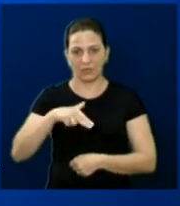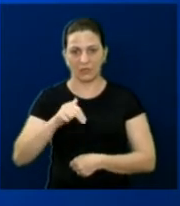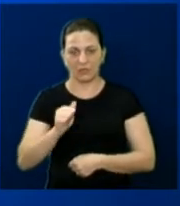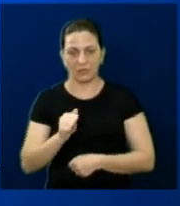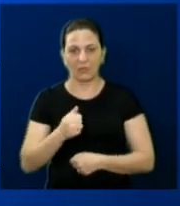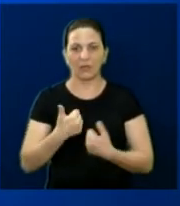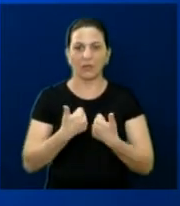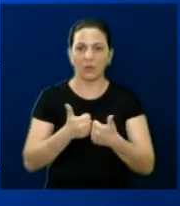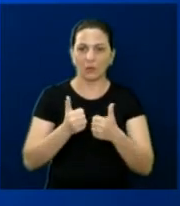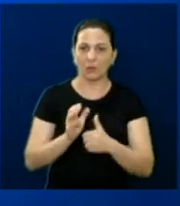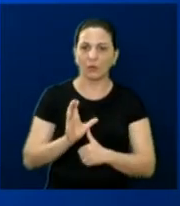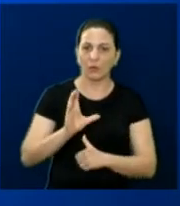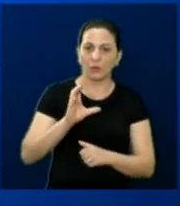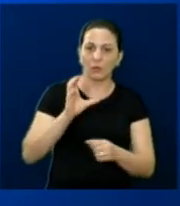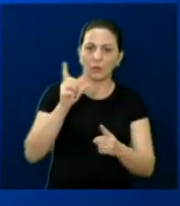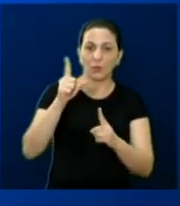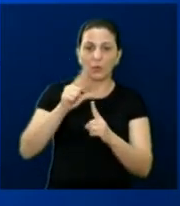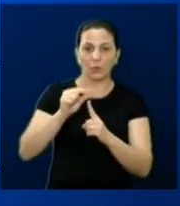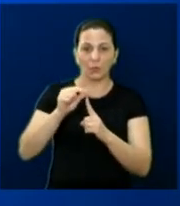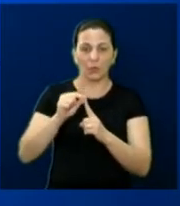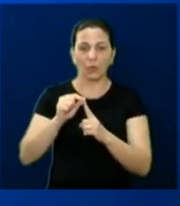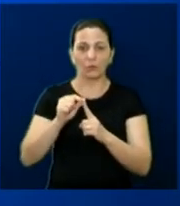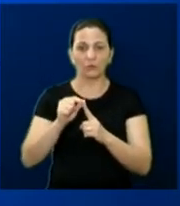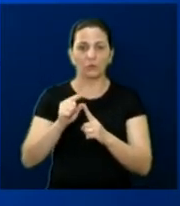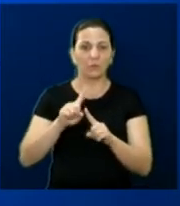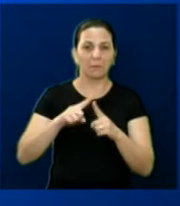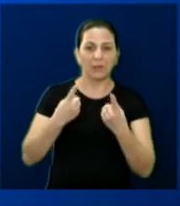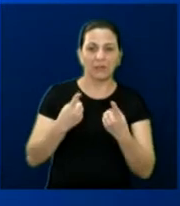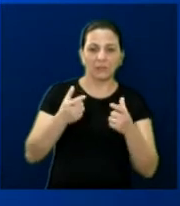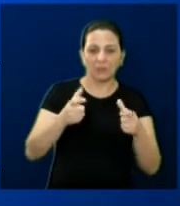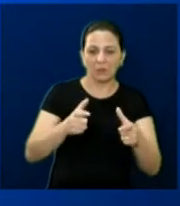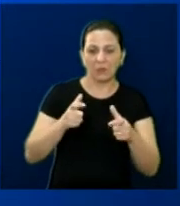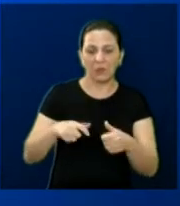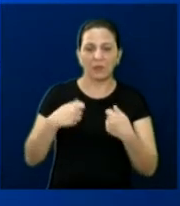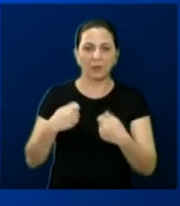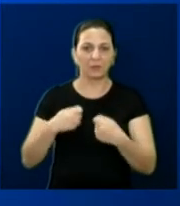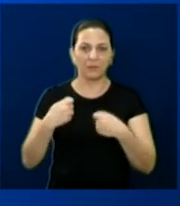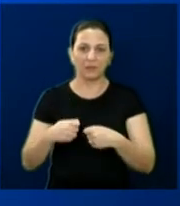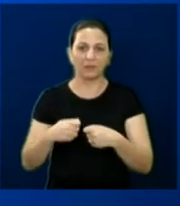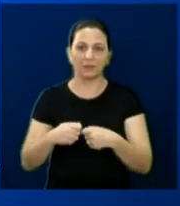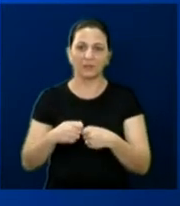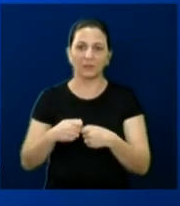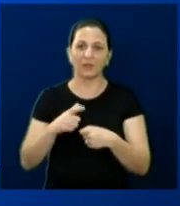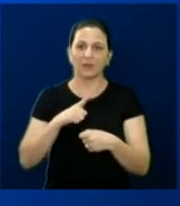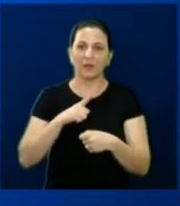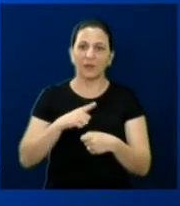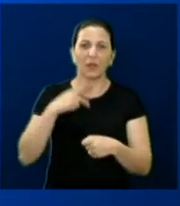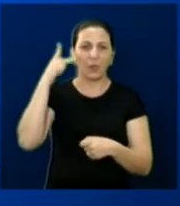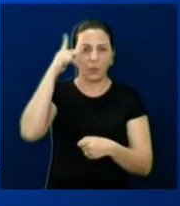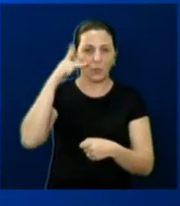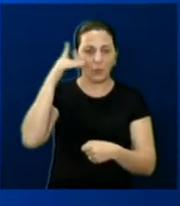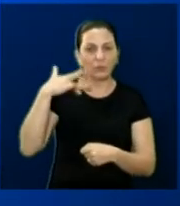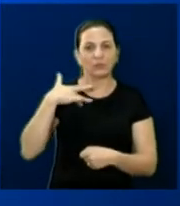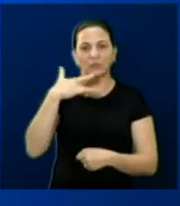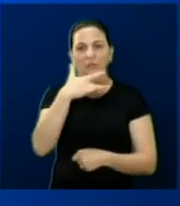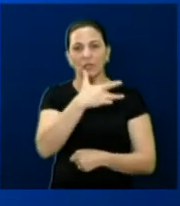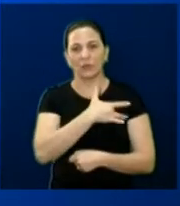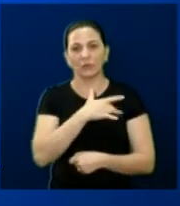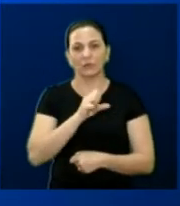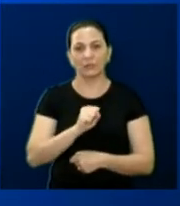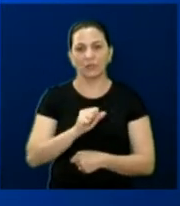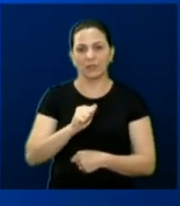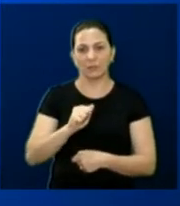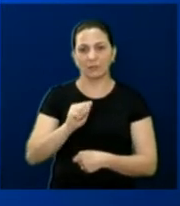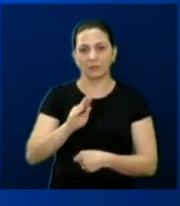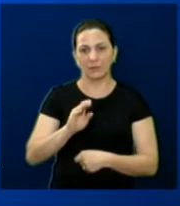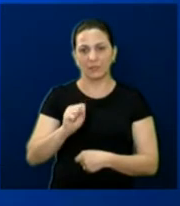que não tem ninguém, os lugares que precisa, Compose Saúde, Sábisa,